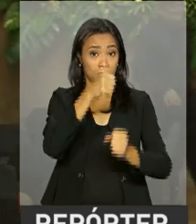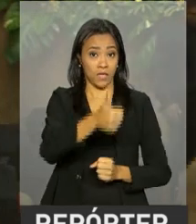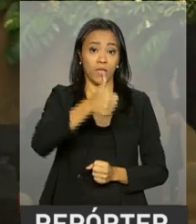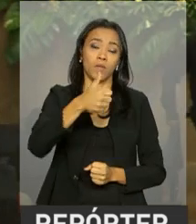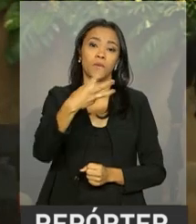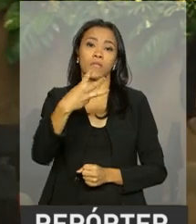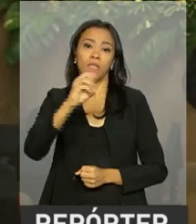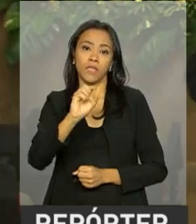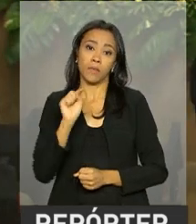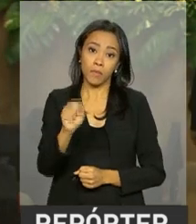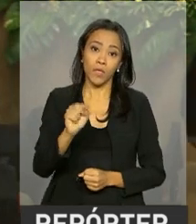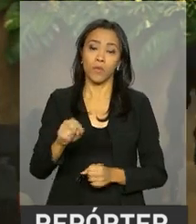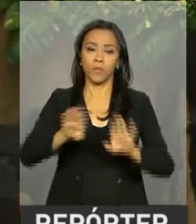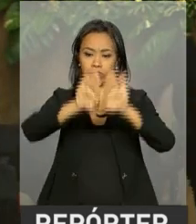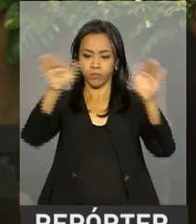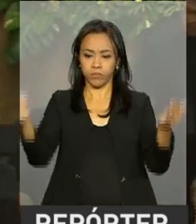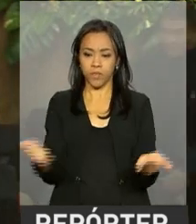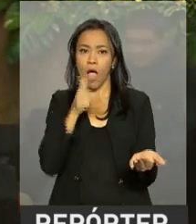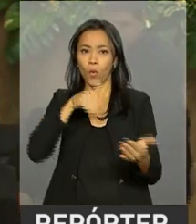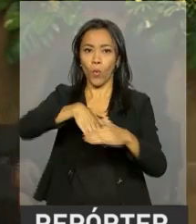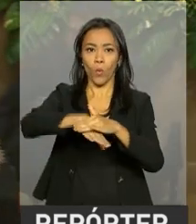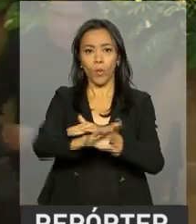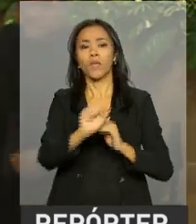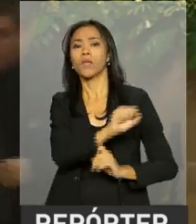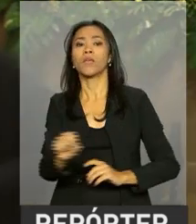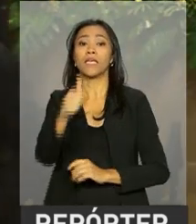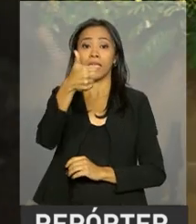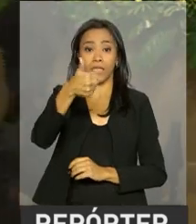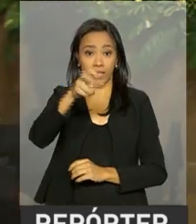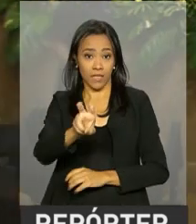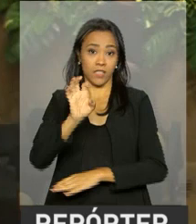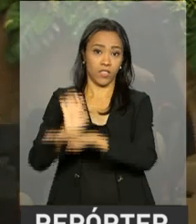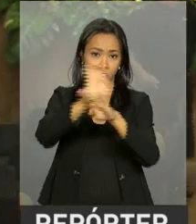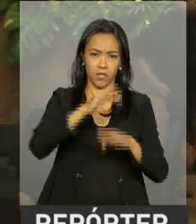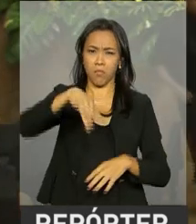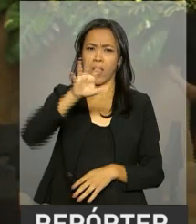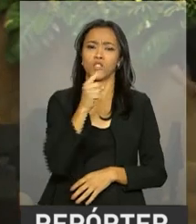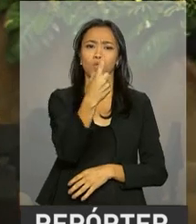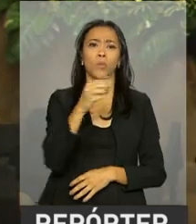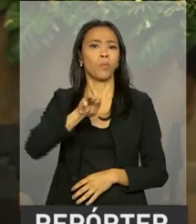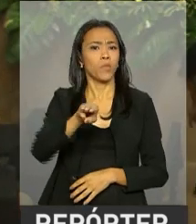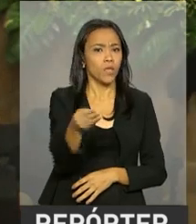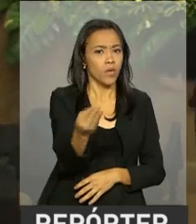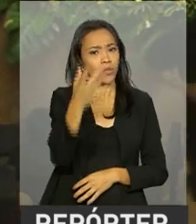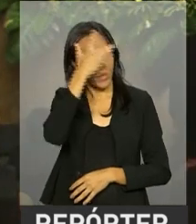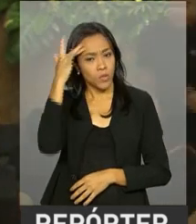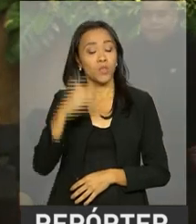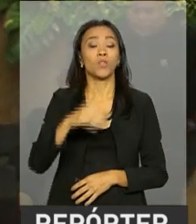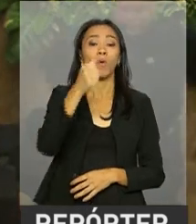mil cisternas e açudes em 15 estados. Mais de 1 milhão de pessoas de 832